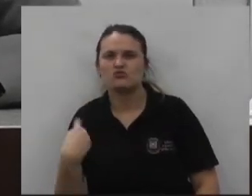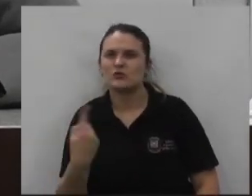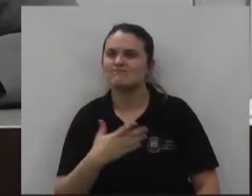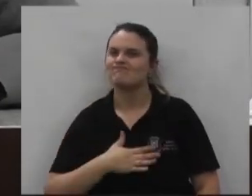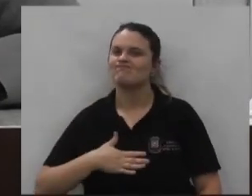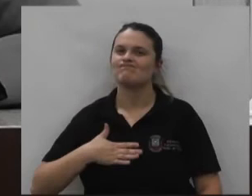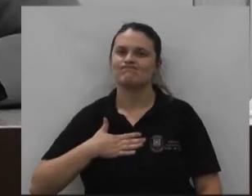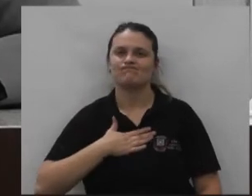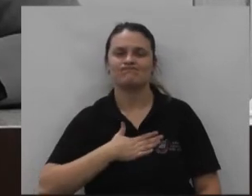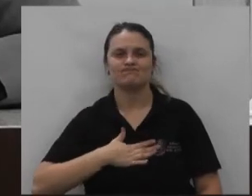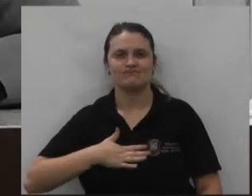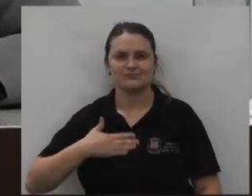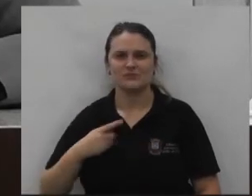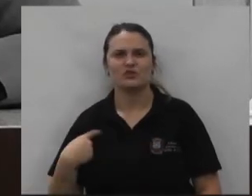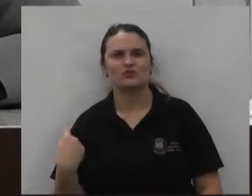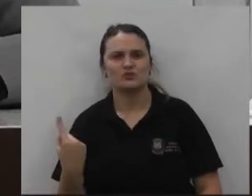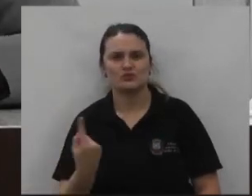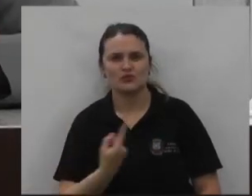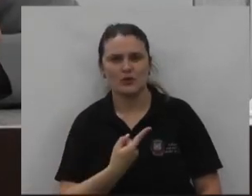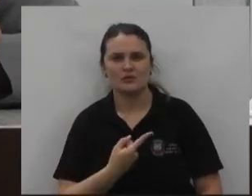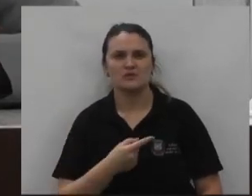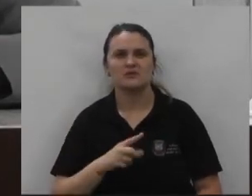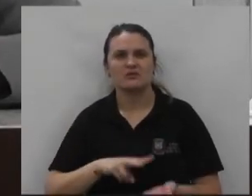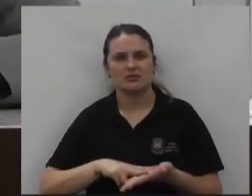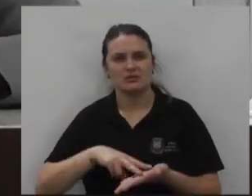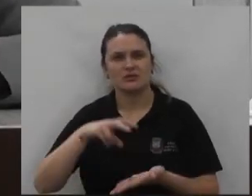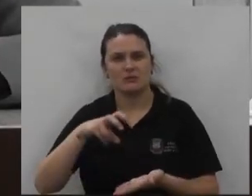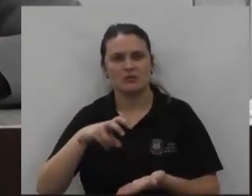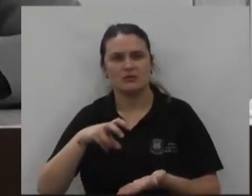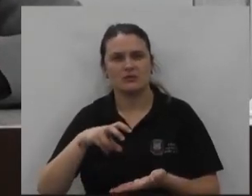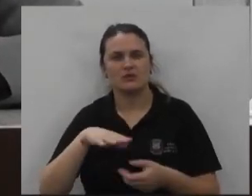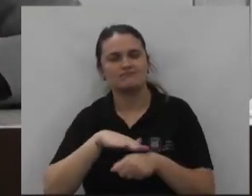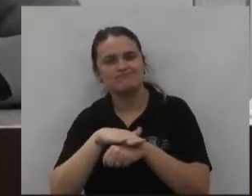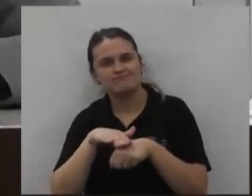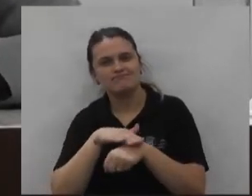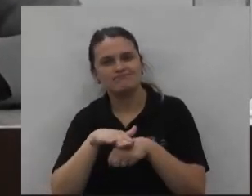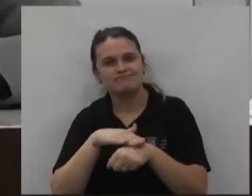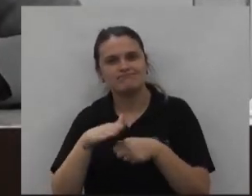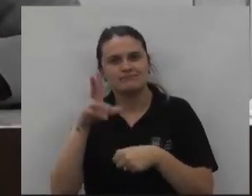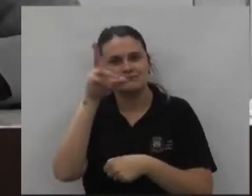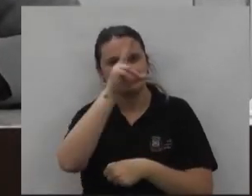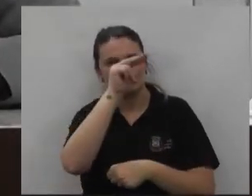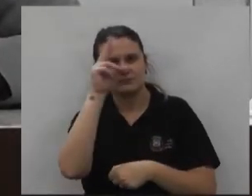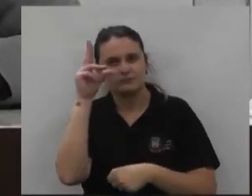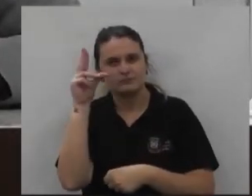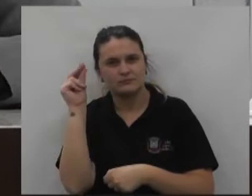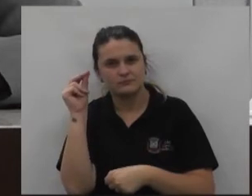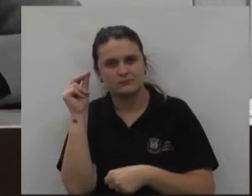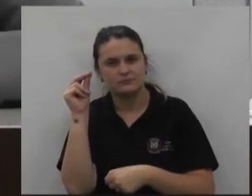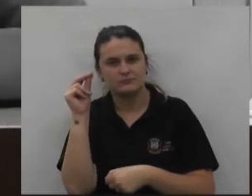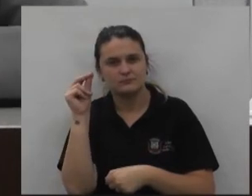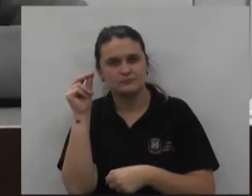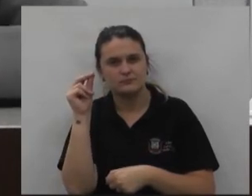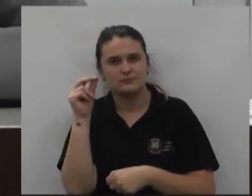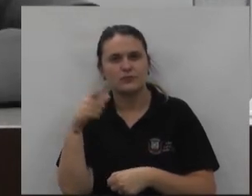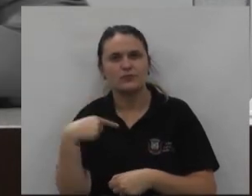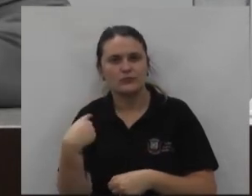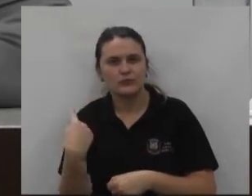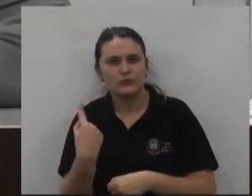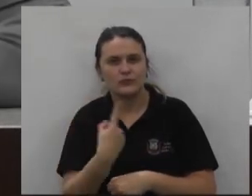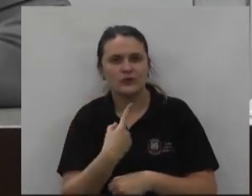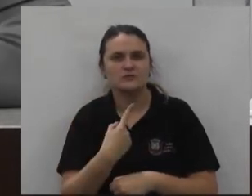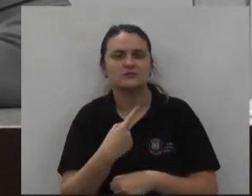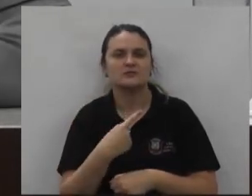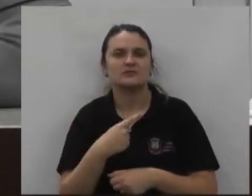muita satisfação então que nós na parte da manhã em conversa com o prefeito municipal então a gente vai